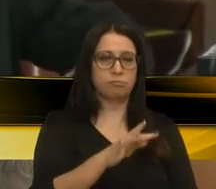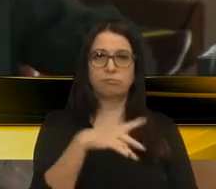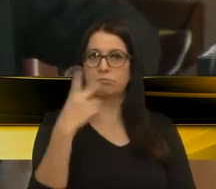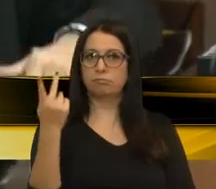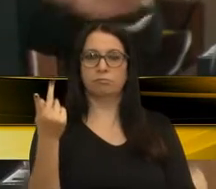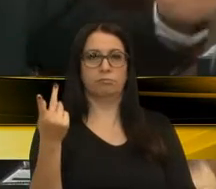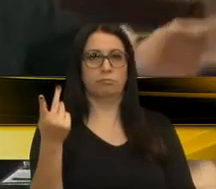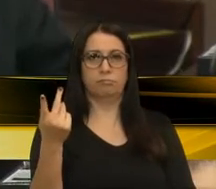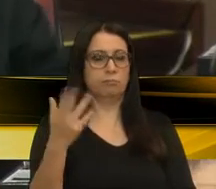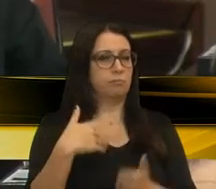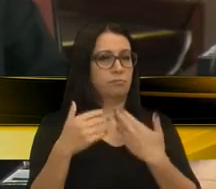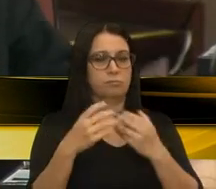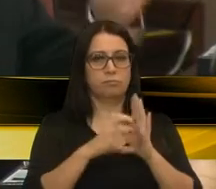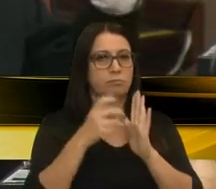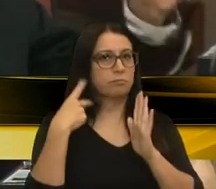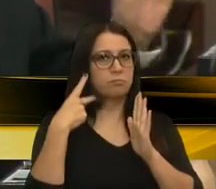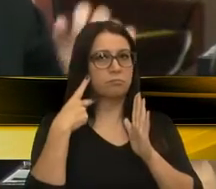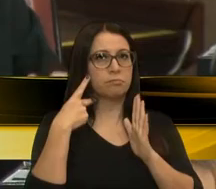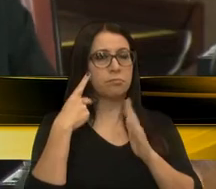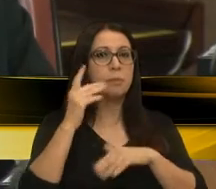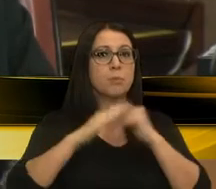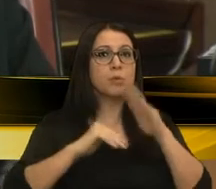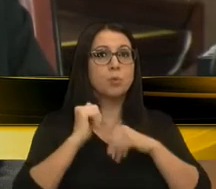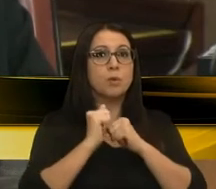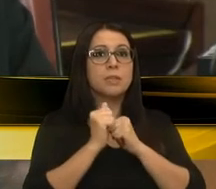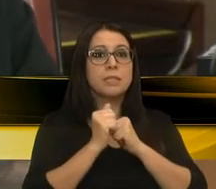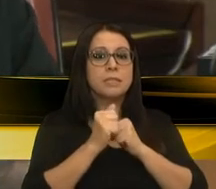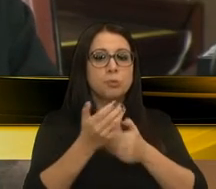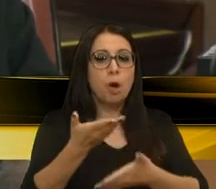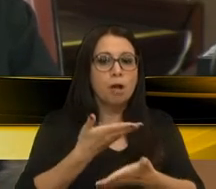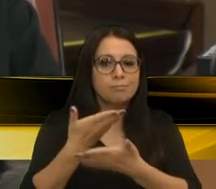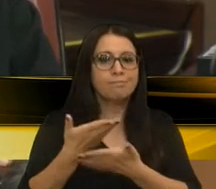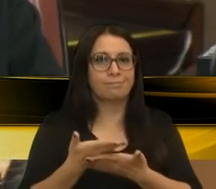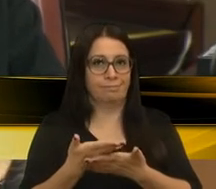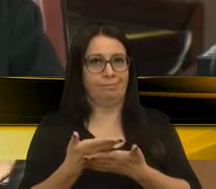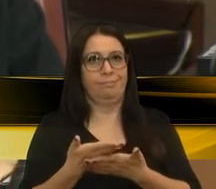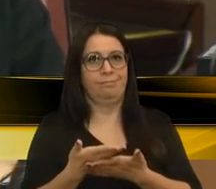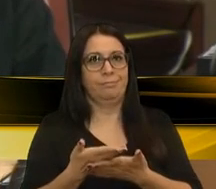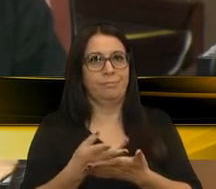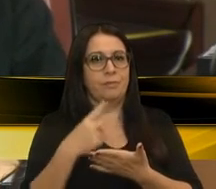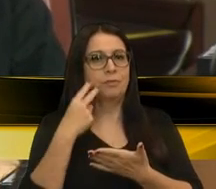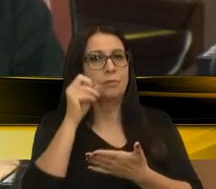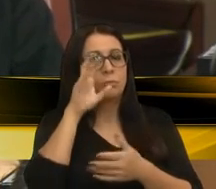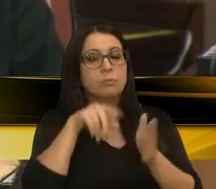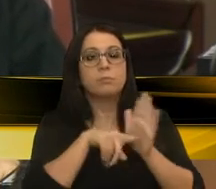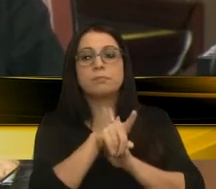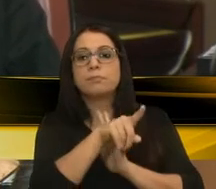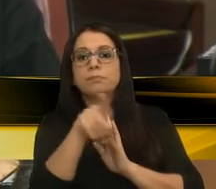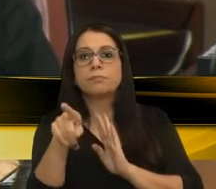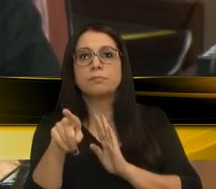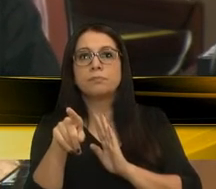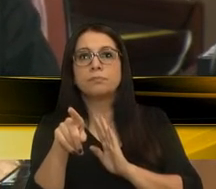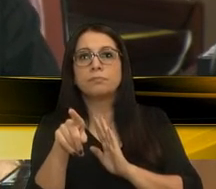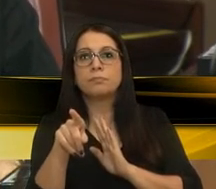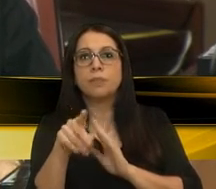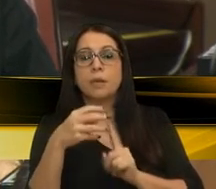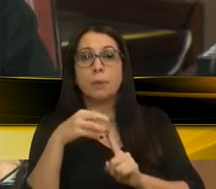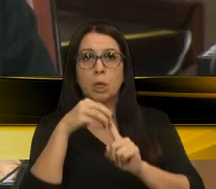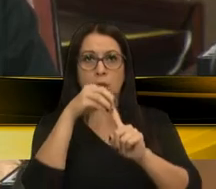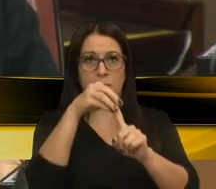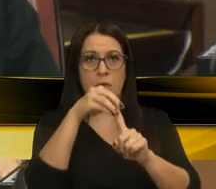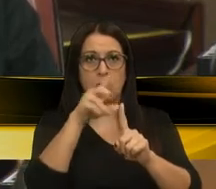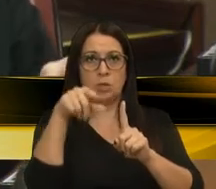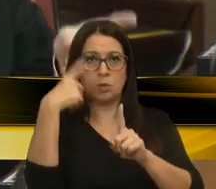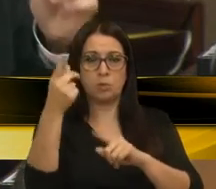qual partilho que for, para construir pontes. Agora, vereador Fiuso, eu pergunto para o senhor, será que a prioridade dessas